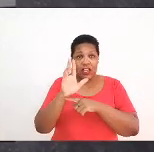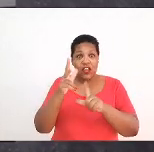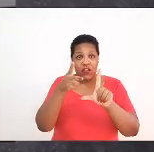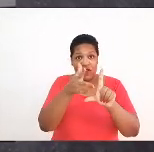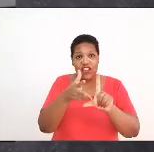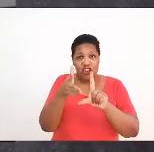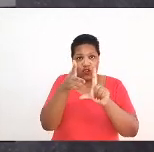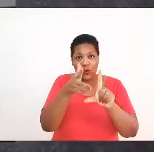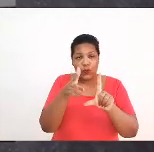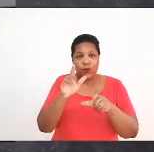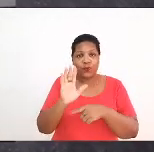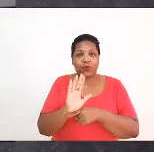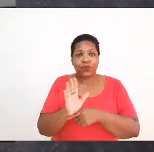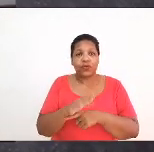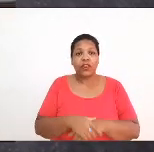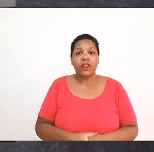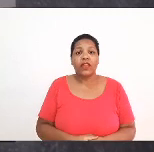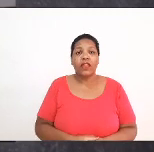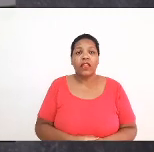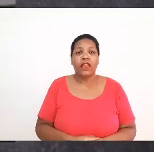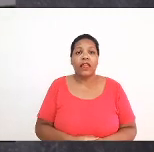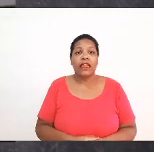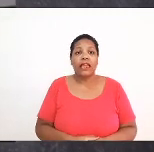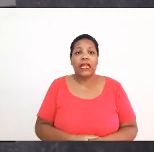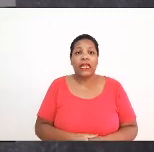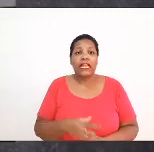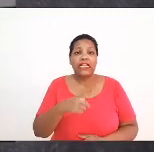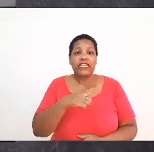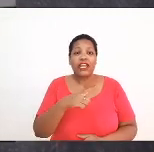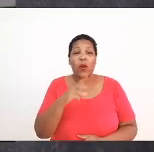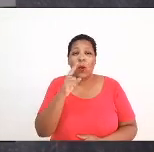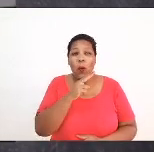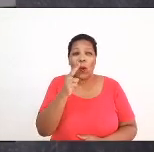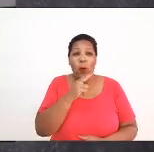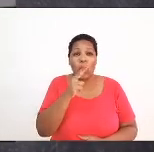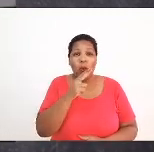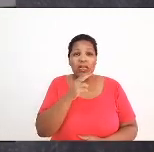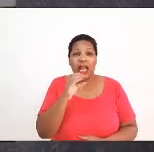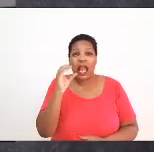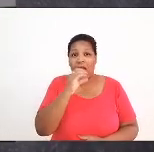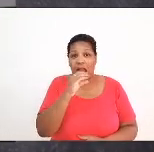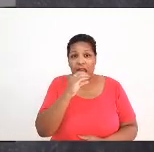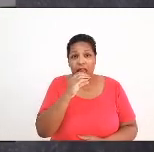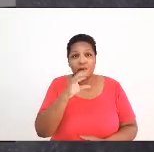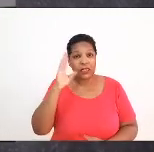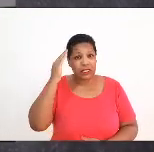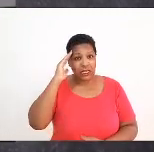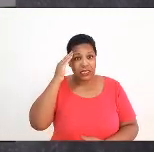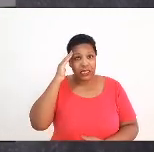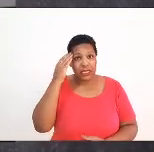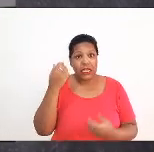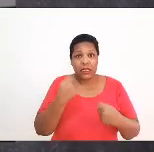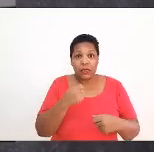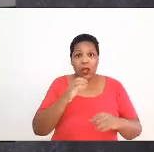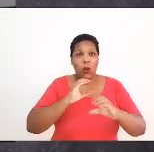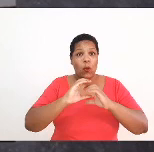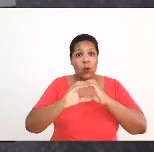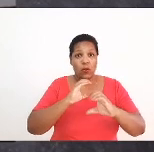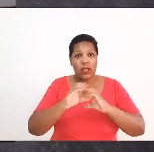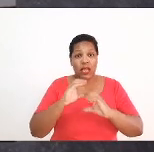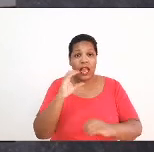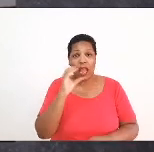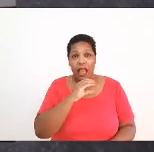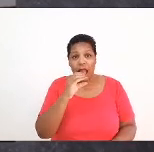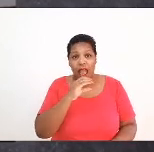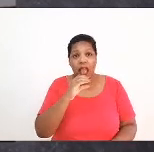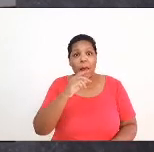não, como a gente tinha uma certa urgência para colocar o vídeo, entendendo que a gente precisava fazer essa comunicação com a categoria, com a